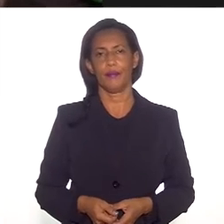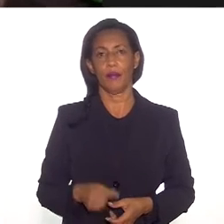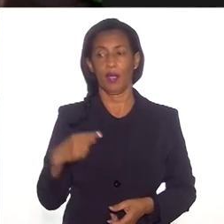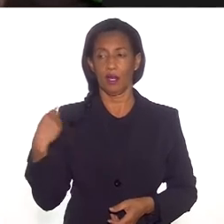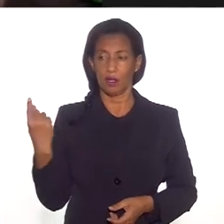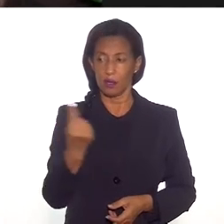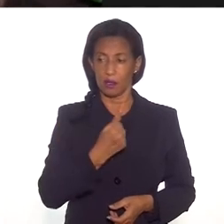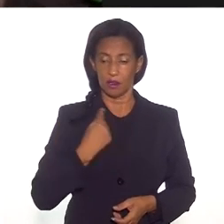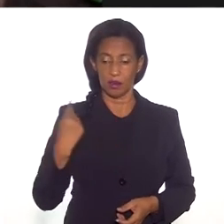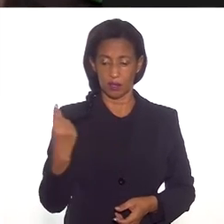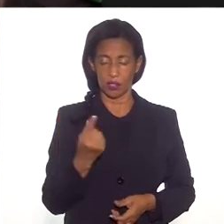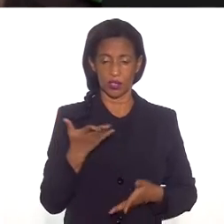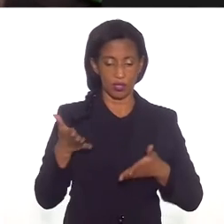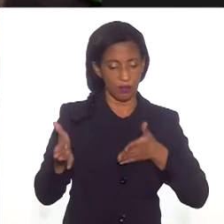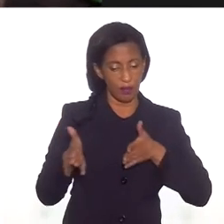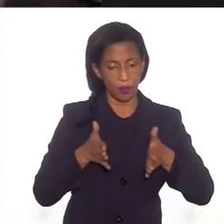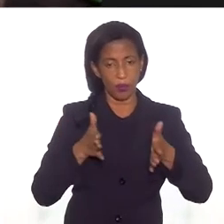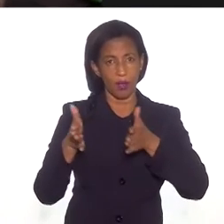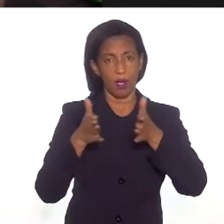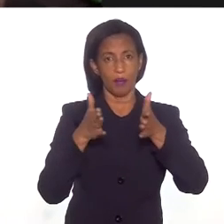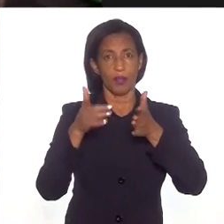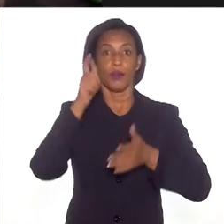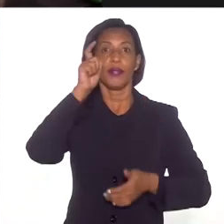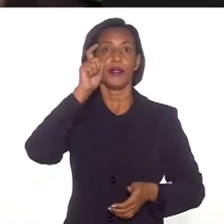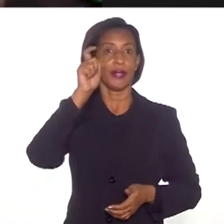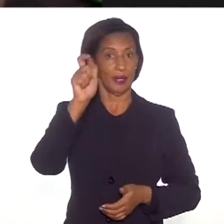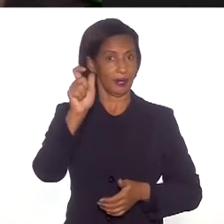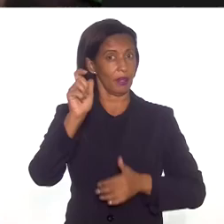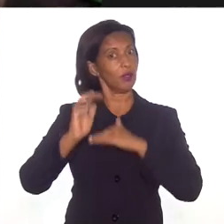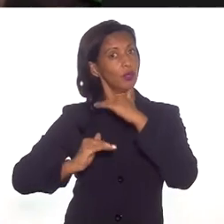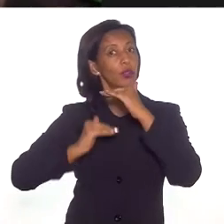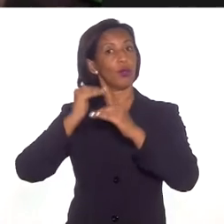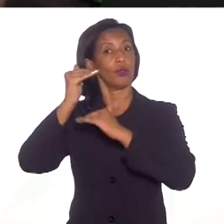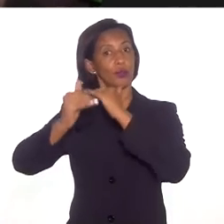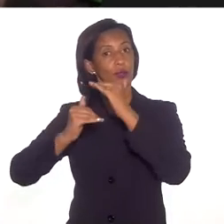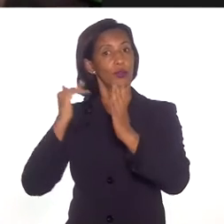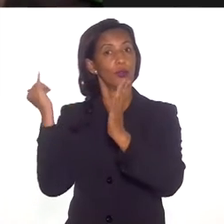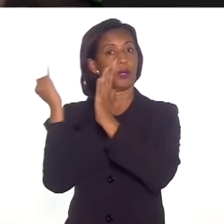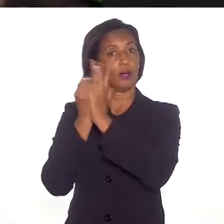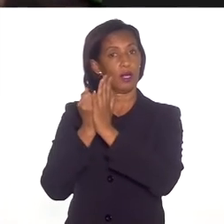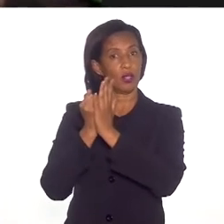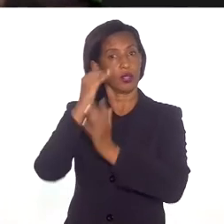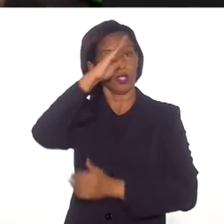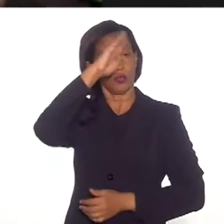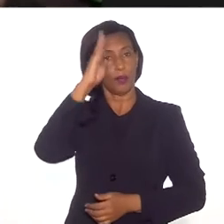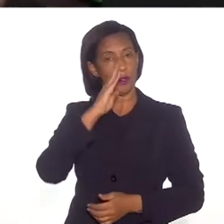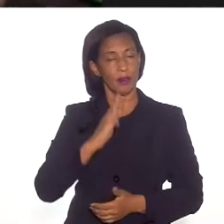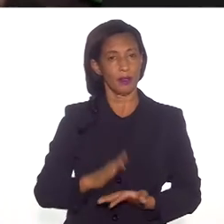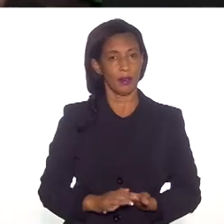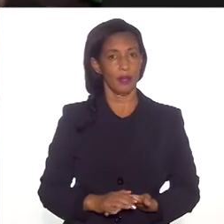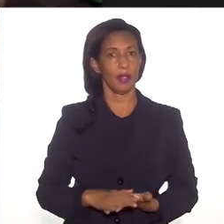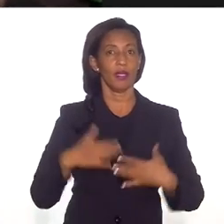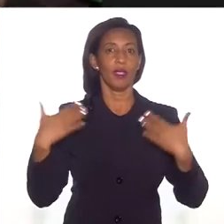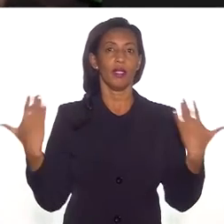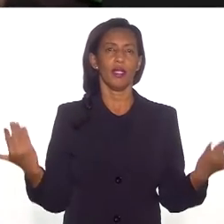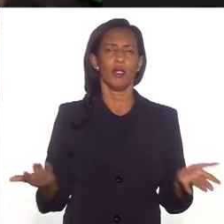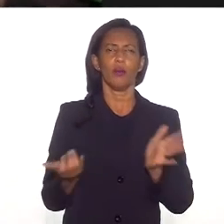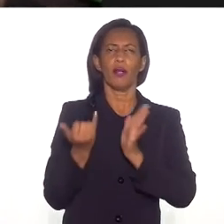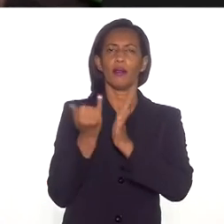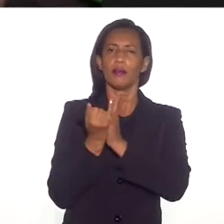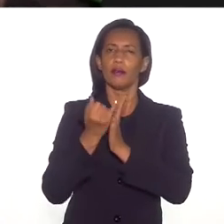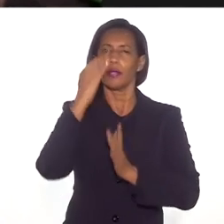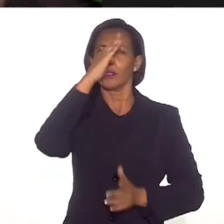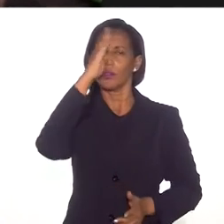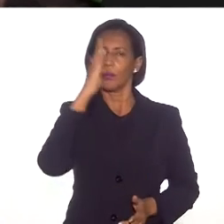a gente estava num caminho interessante de construção de uma identidade brasileira. e uma